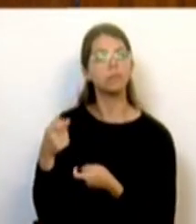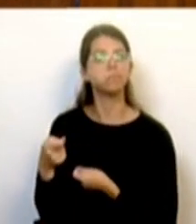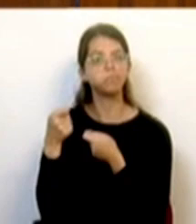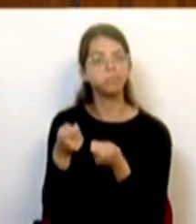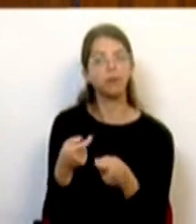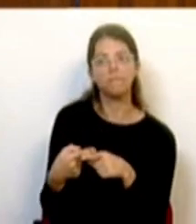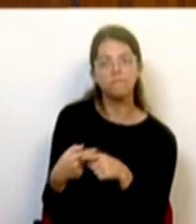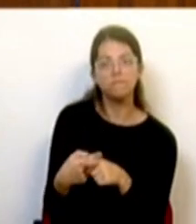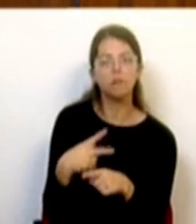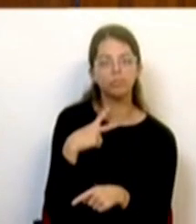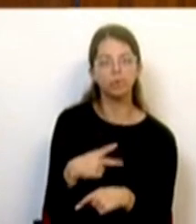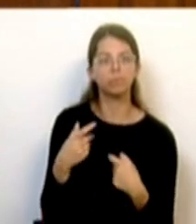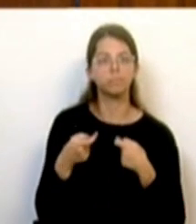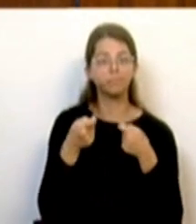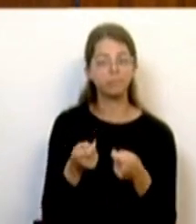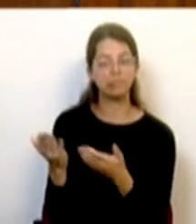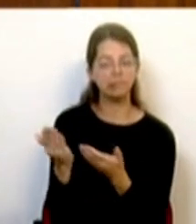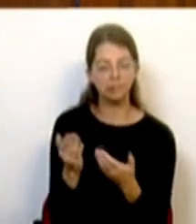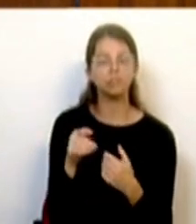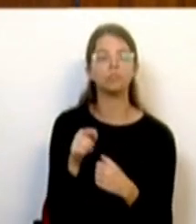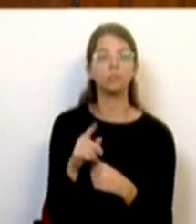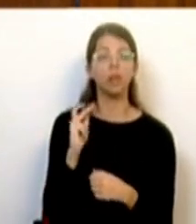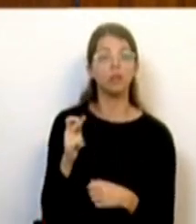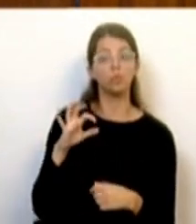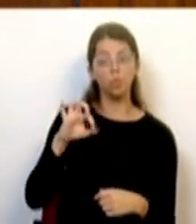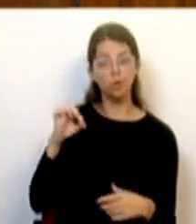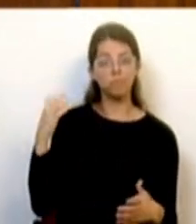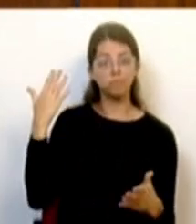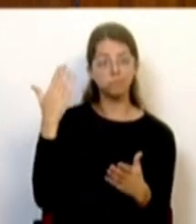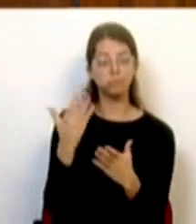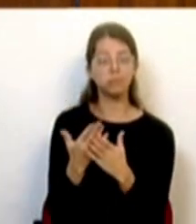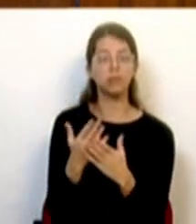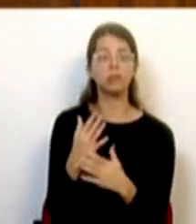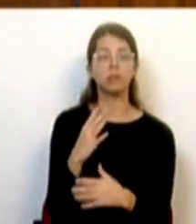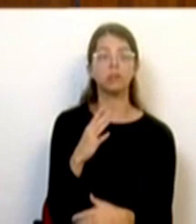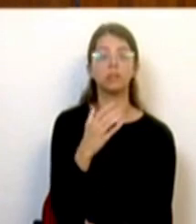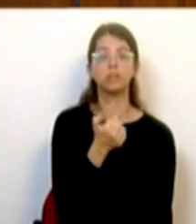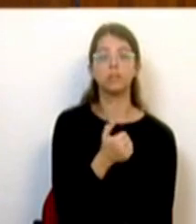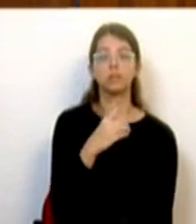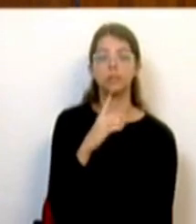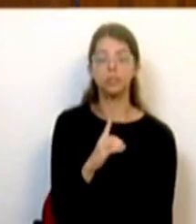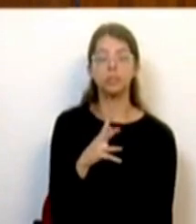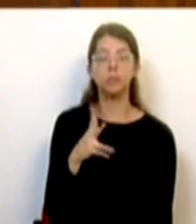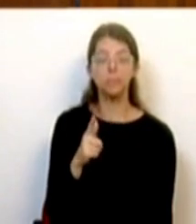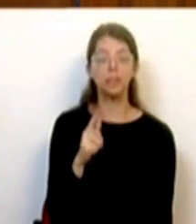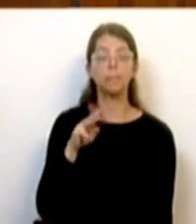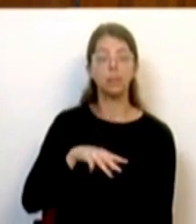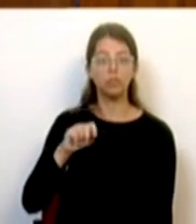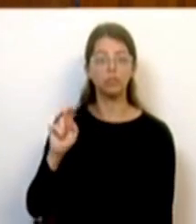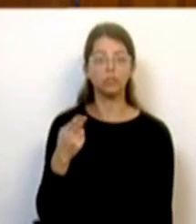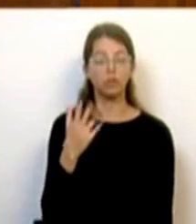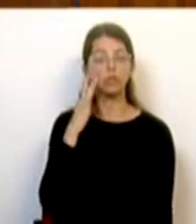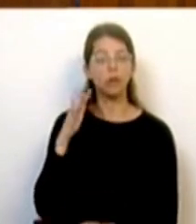estrangeiro em Portugal, que volta a frisar, nestes oito anos, cifras de 156 mil milhões de